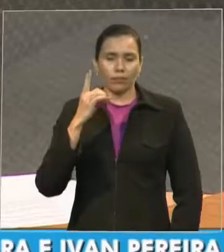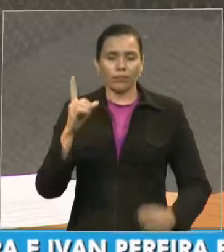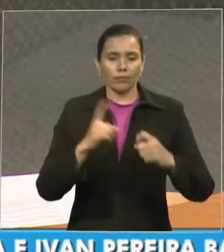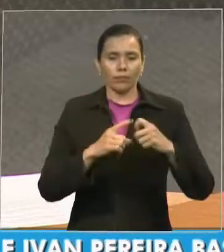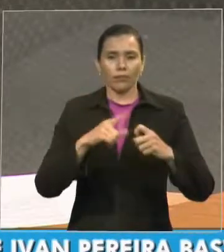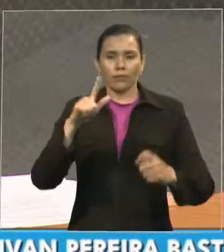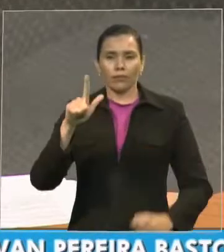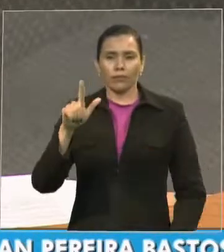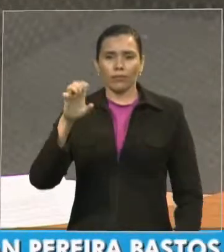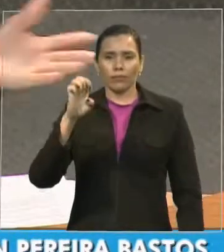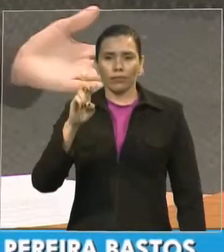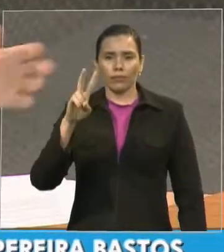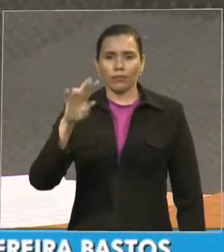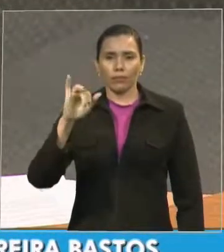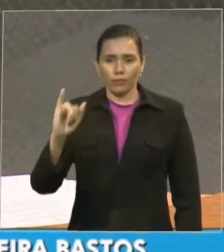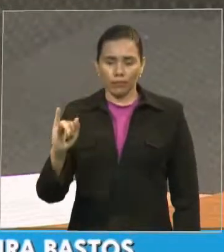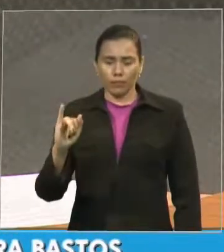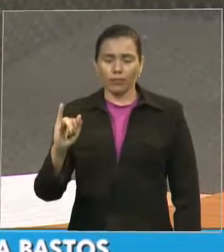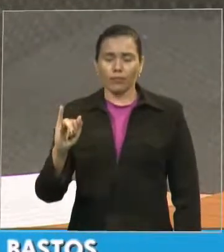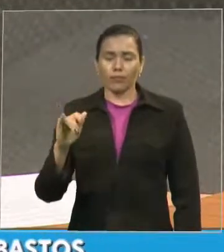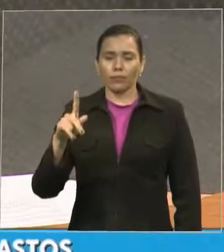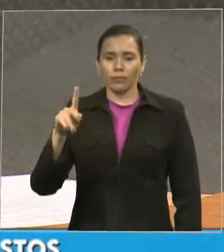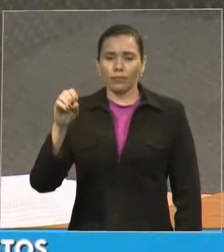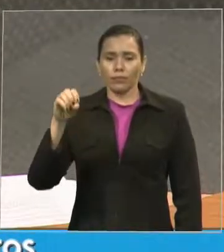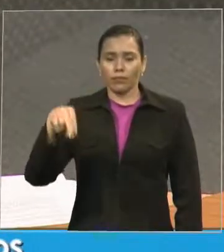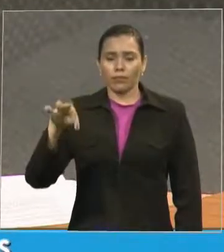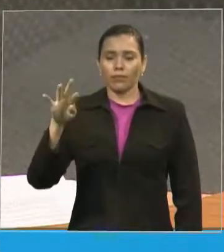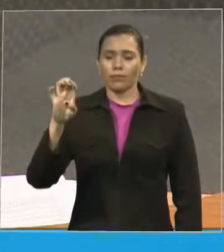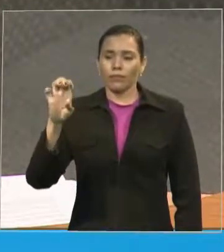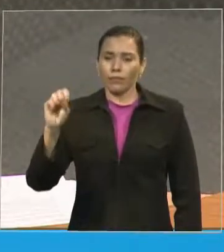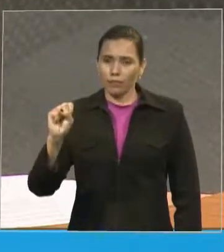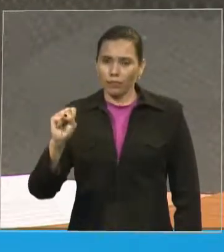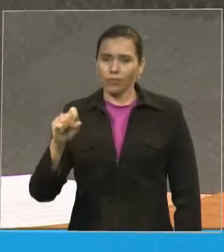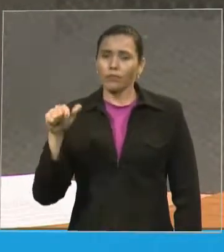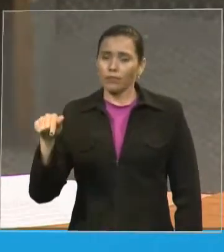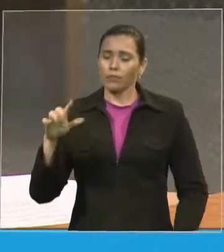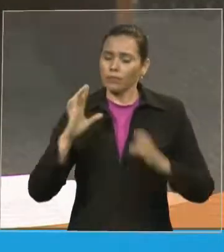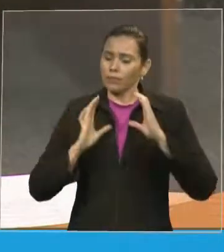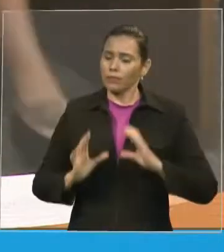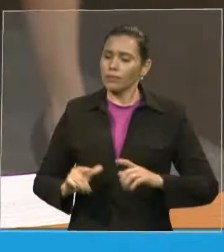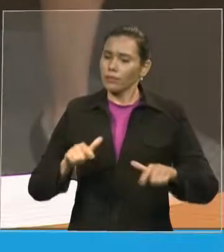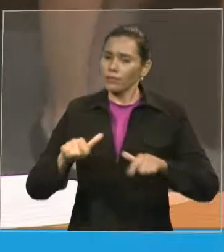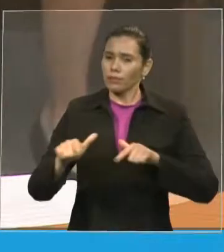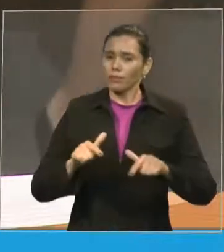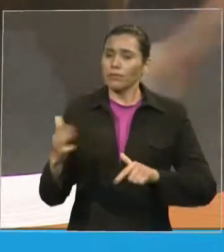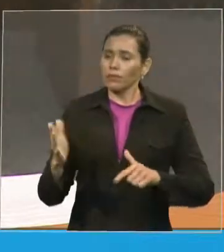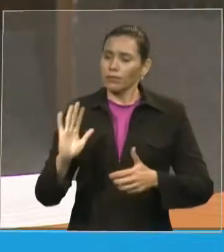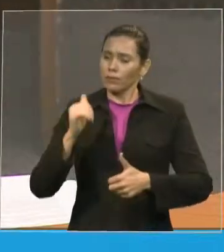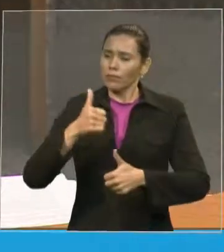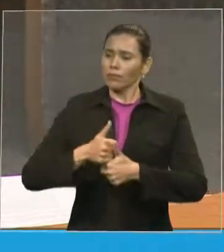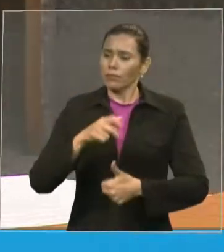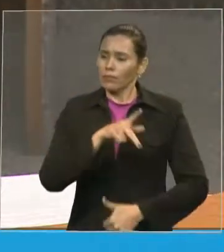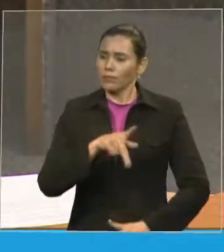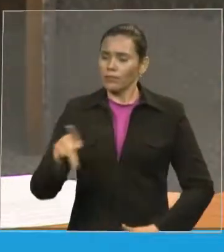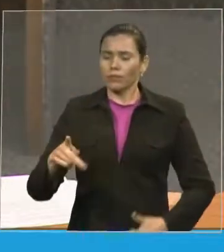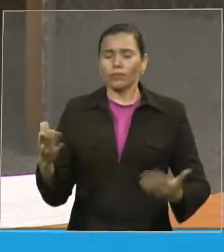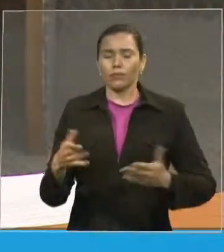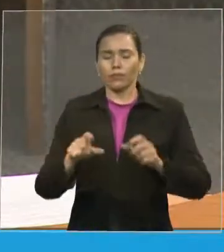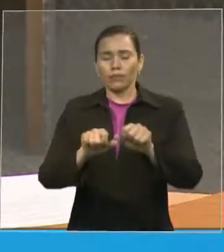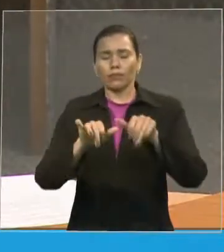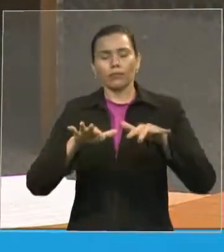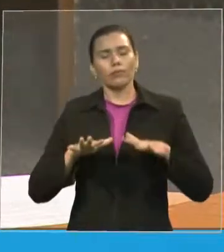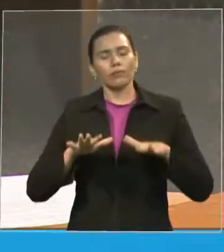Ponte. Obrigada por estar nos ajudando na coordenação dos trabalhos da mesa, aqui nesta sessão solene,